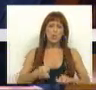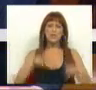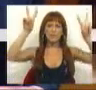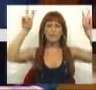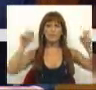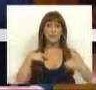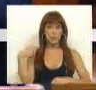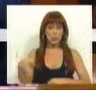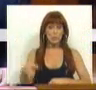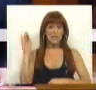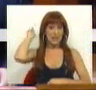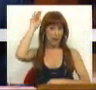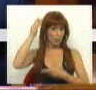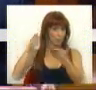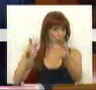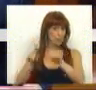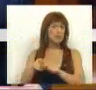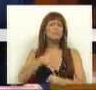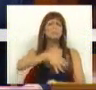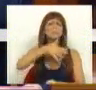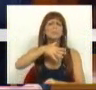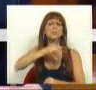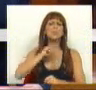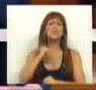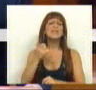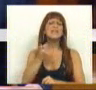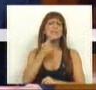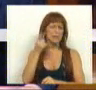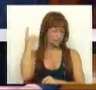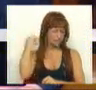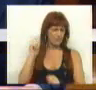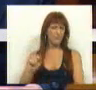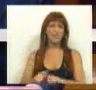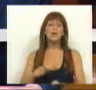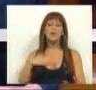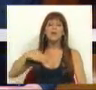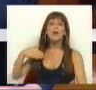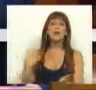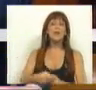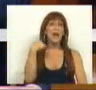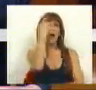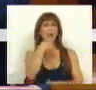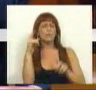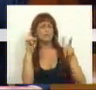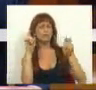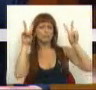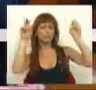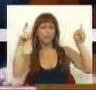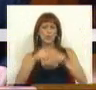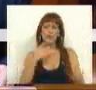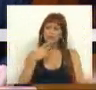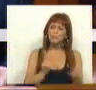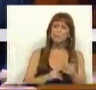citar o Sr. Presidente da República no seu discurso do 25 de Abril. Fornecer um retrato realista e